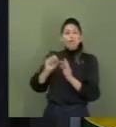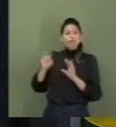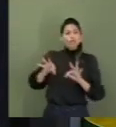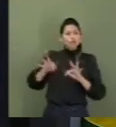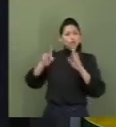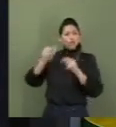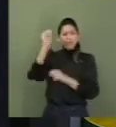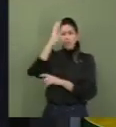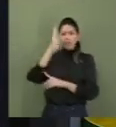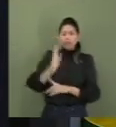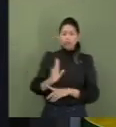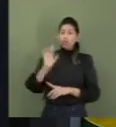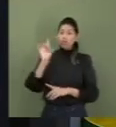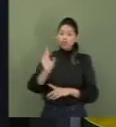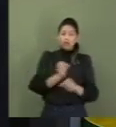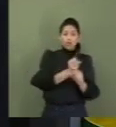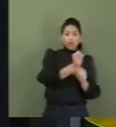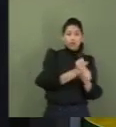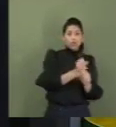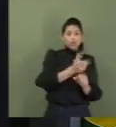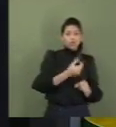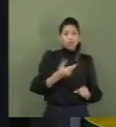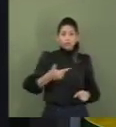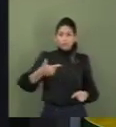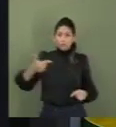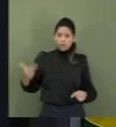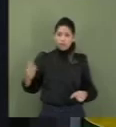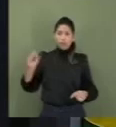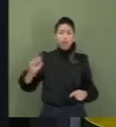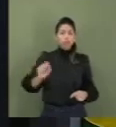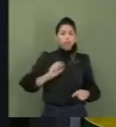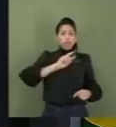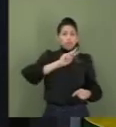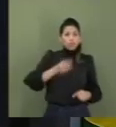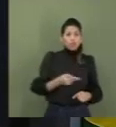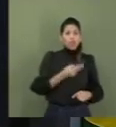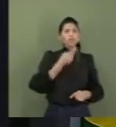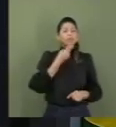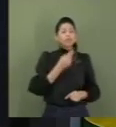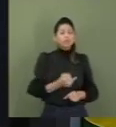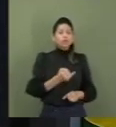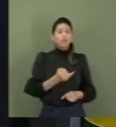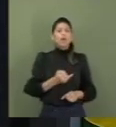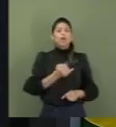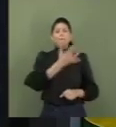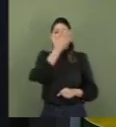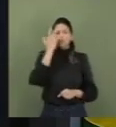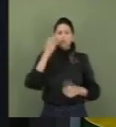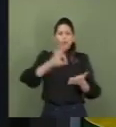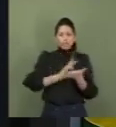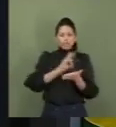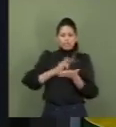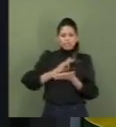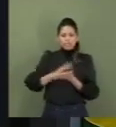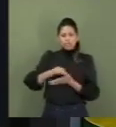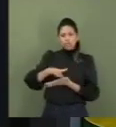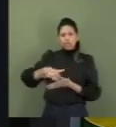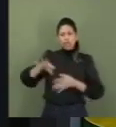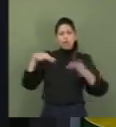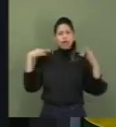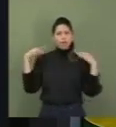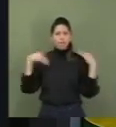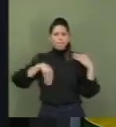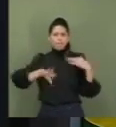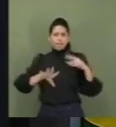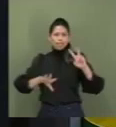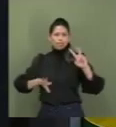Somente em 2022 foram 2 milhões de inscritos nas ações de lazer e mais de 520